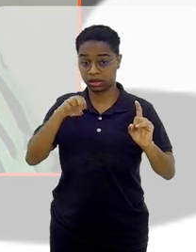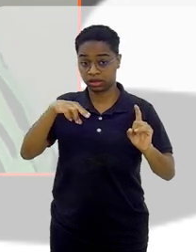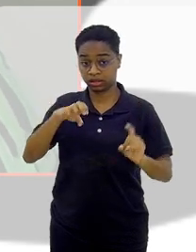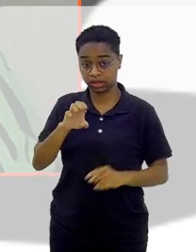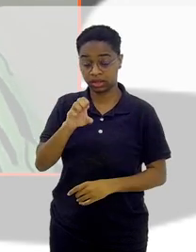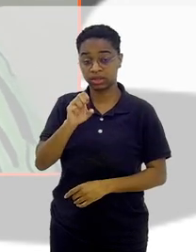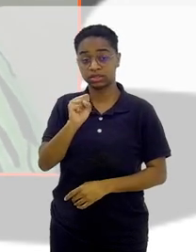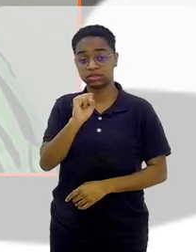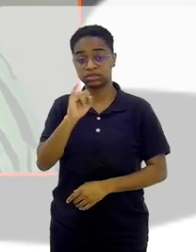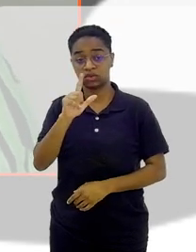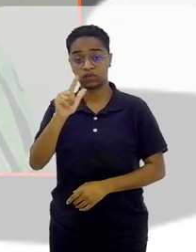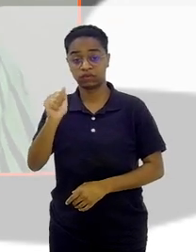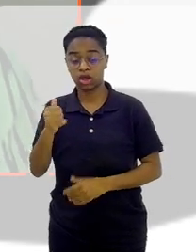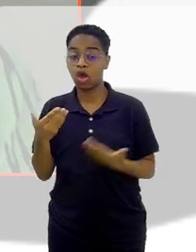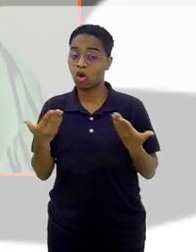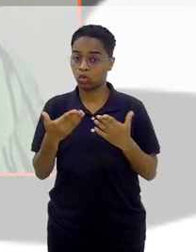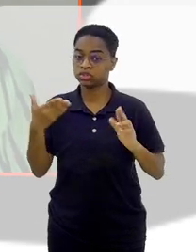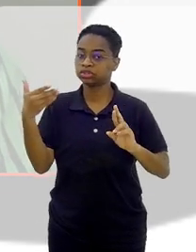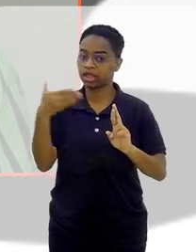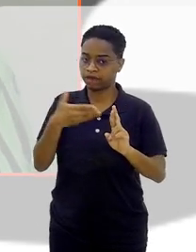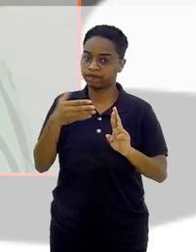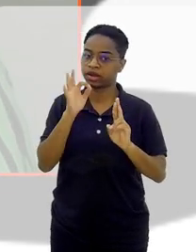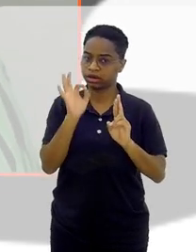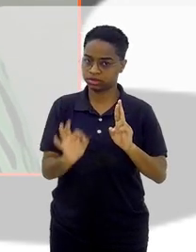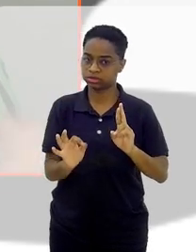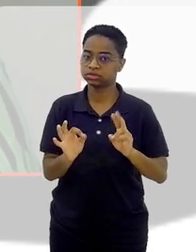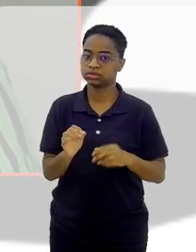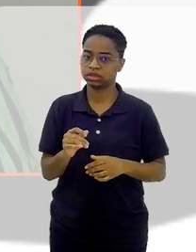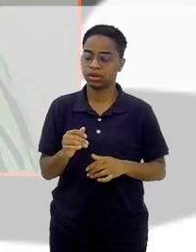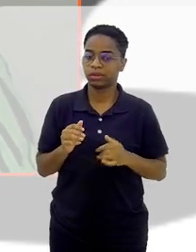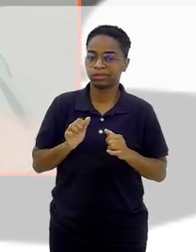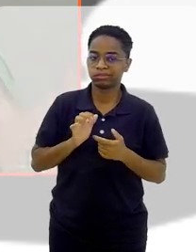Que hoje em dia ele é uma referência, né? Realmente,